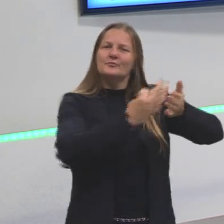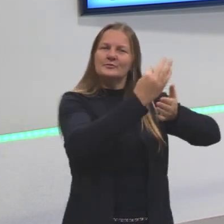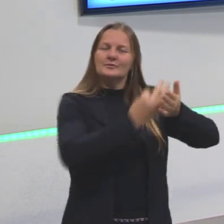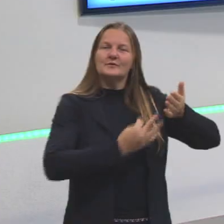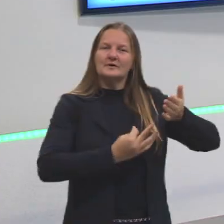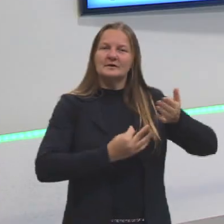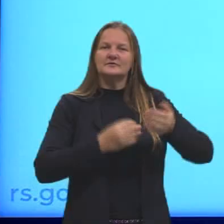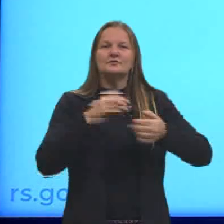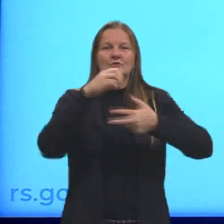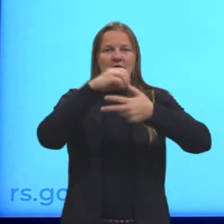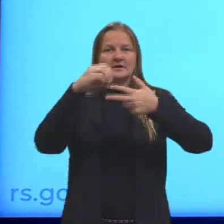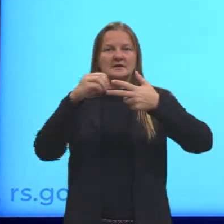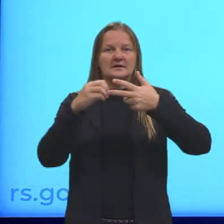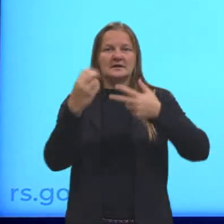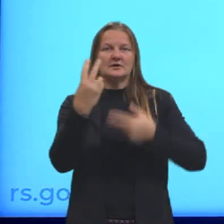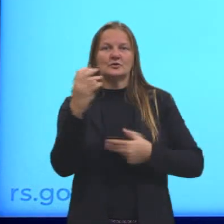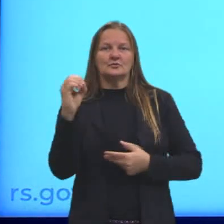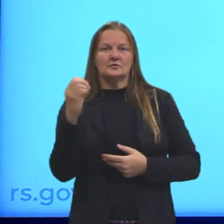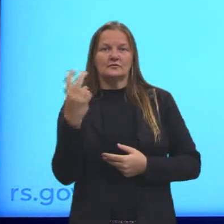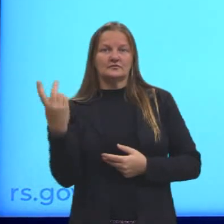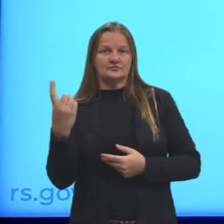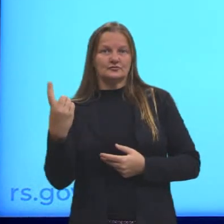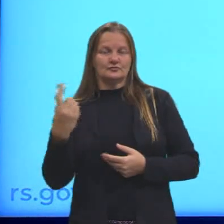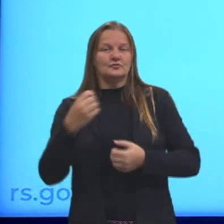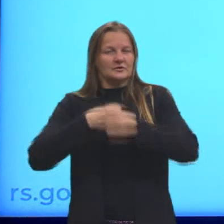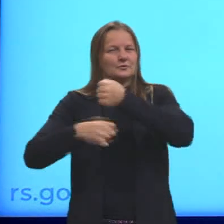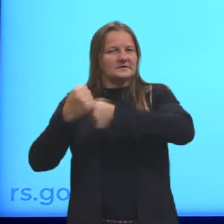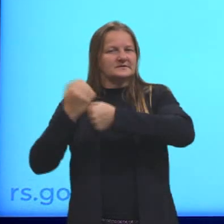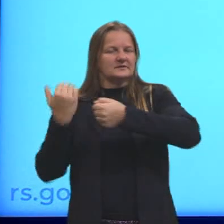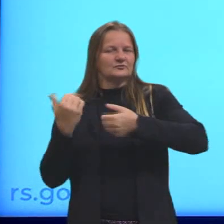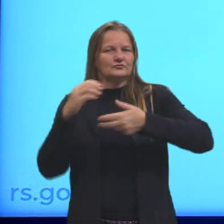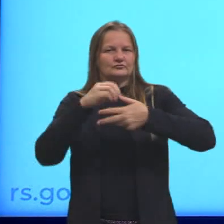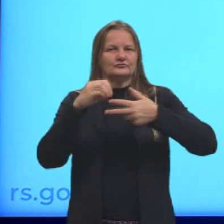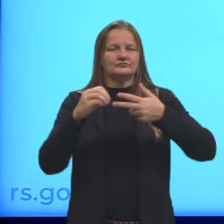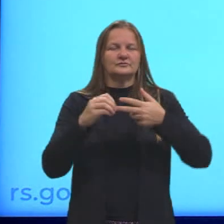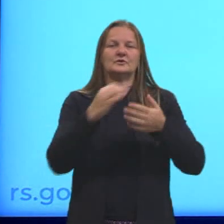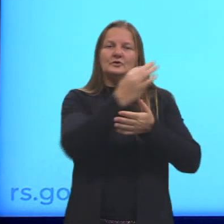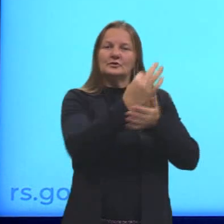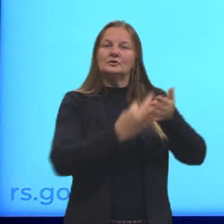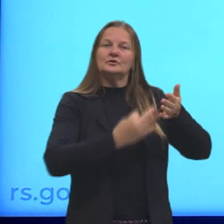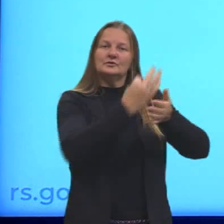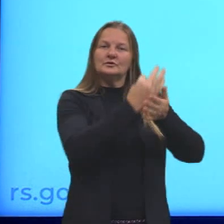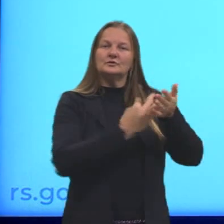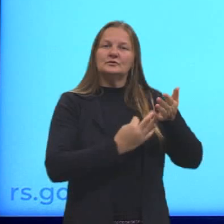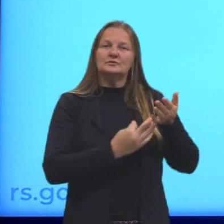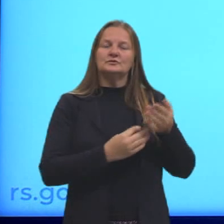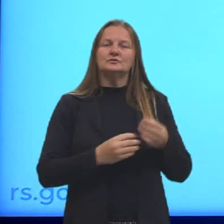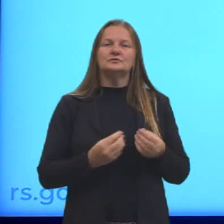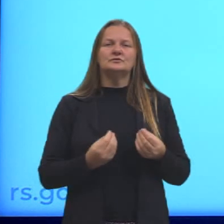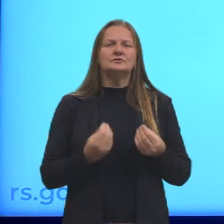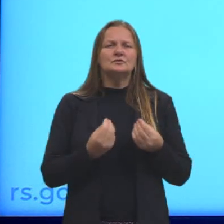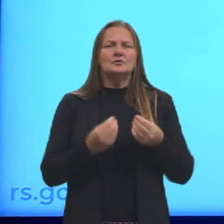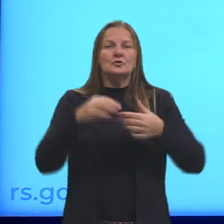Enem de 2021. Nesse texto eu destaco alguns